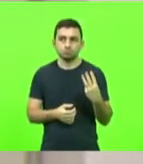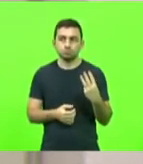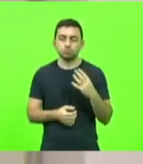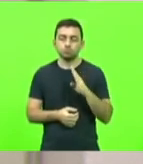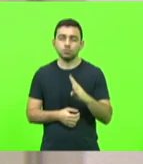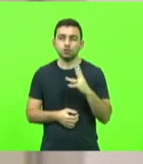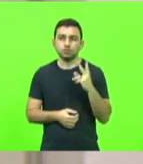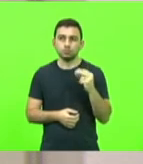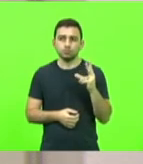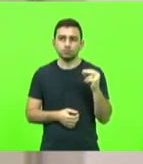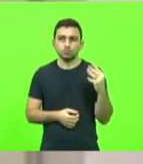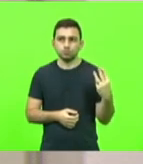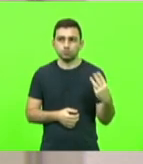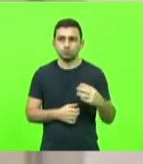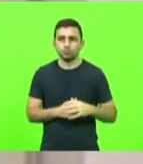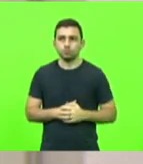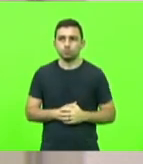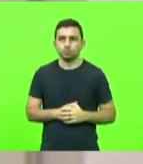2021.